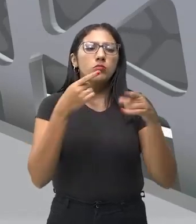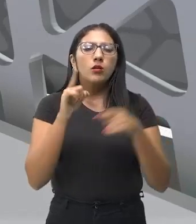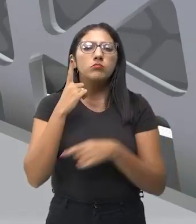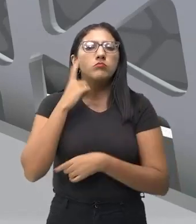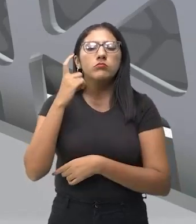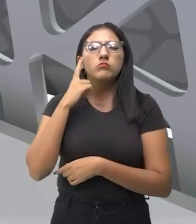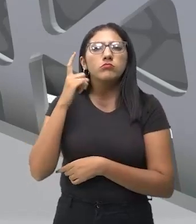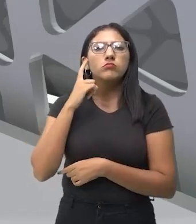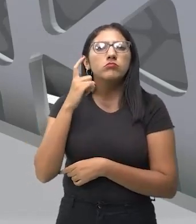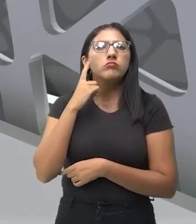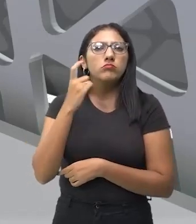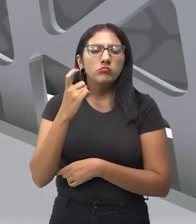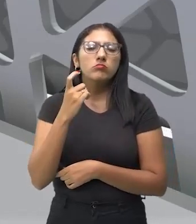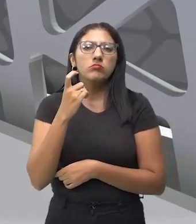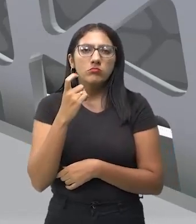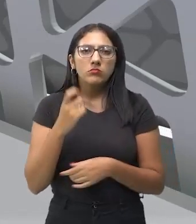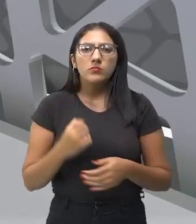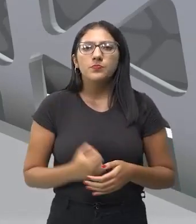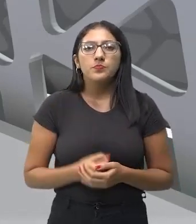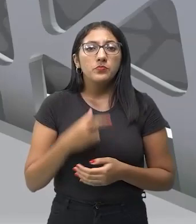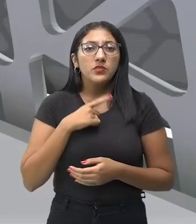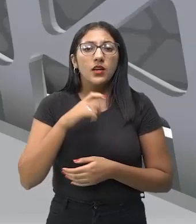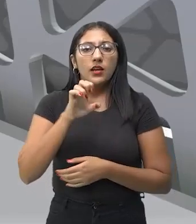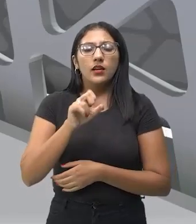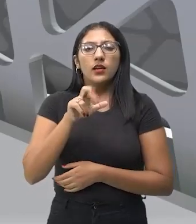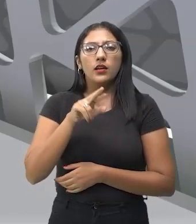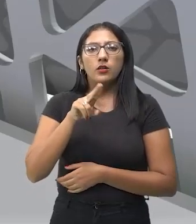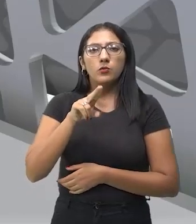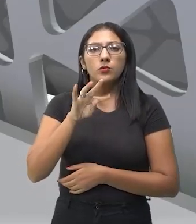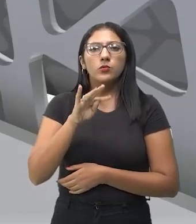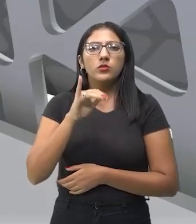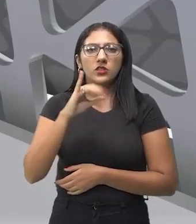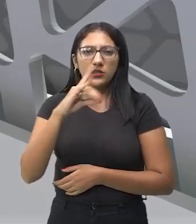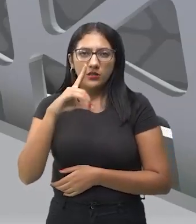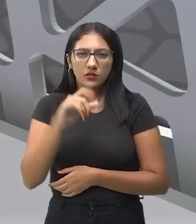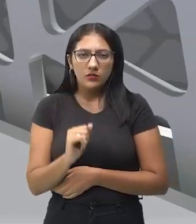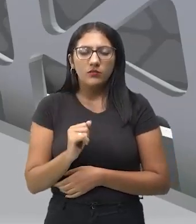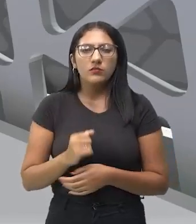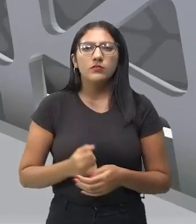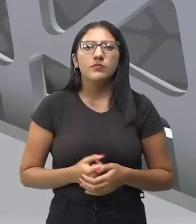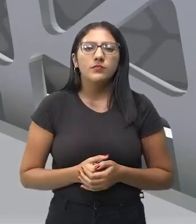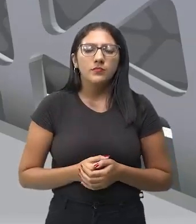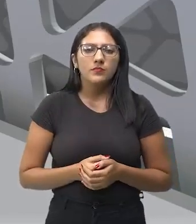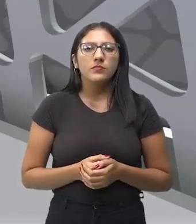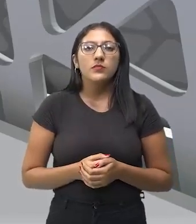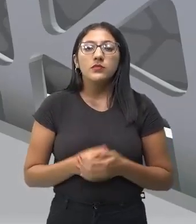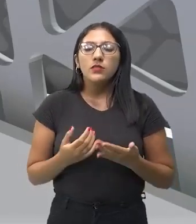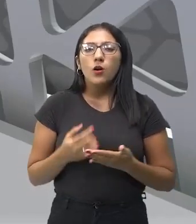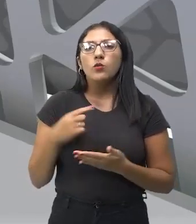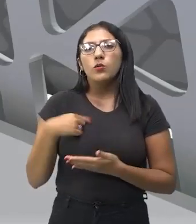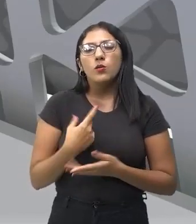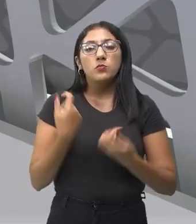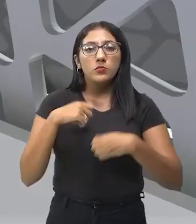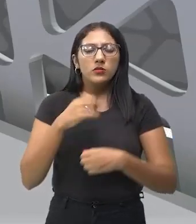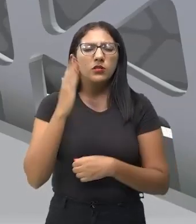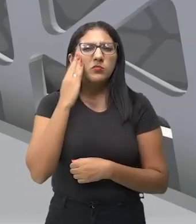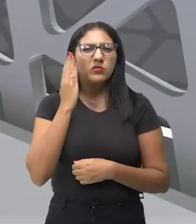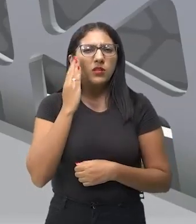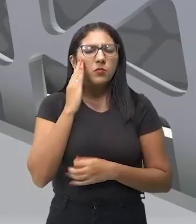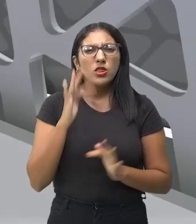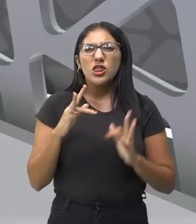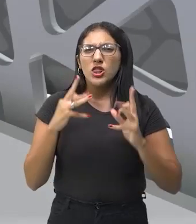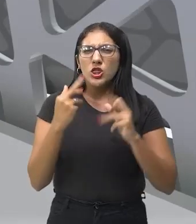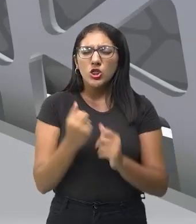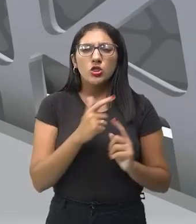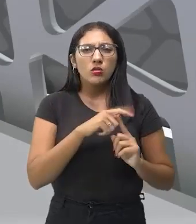música erudita, porque ela foi feita em séculos passados. Então, nós temos que saber essas classificações